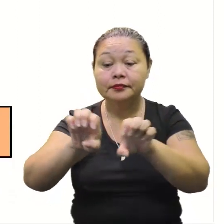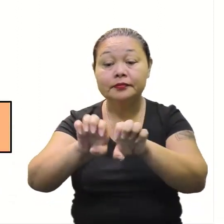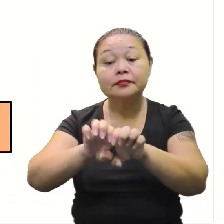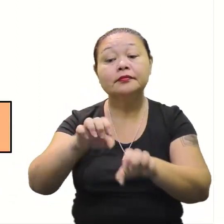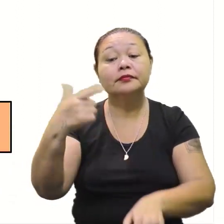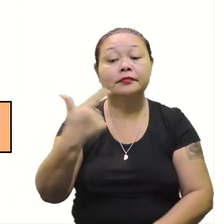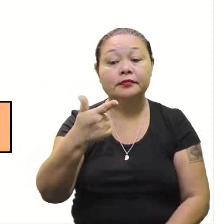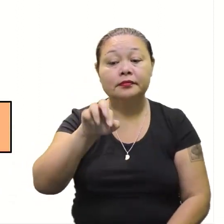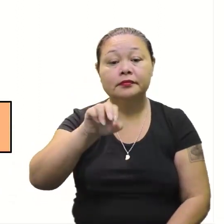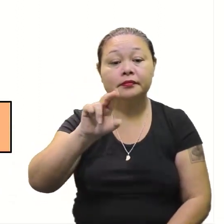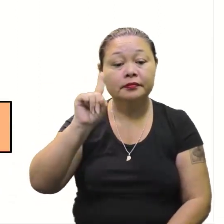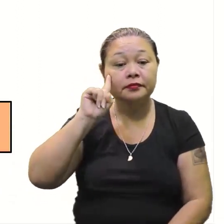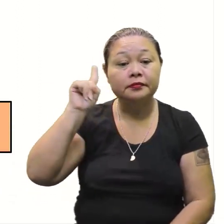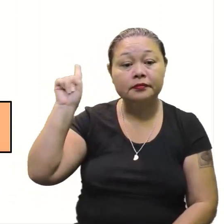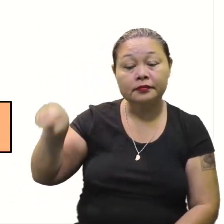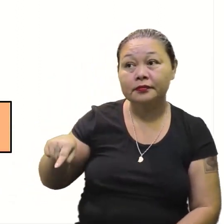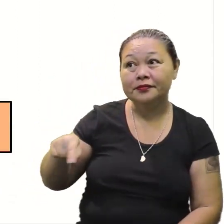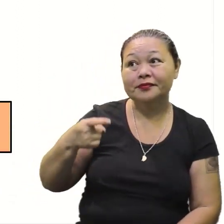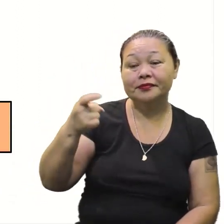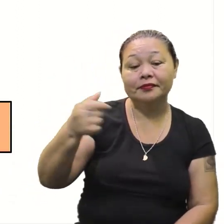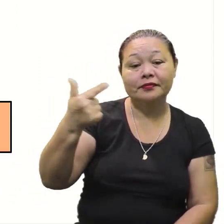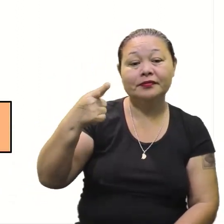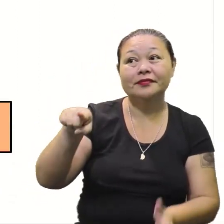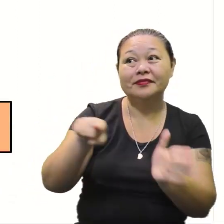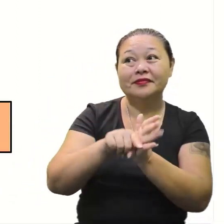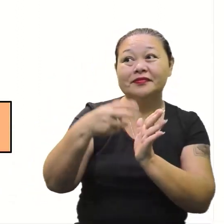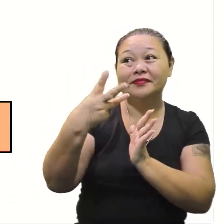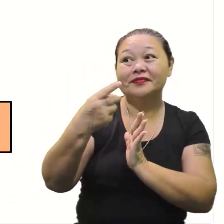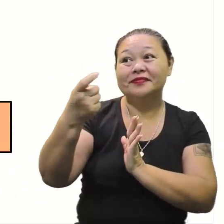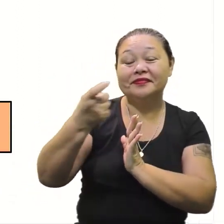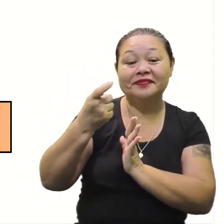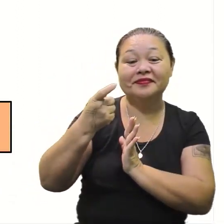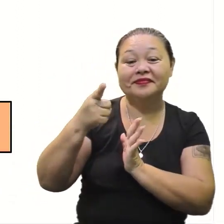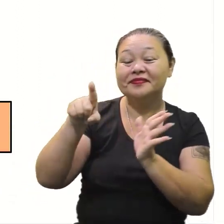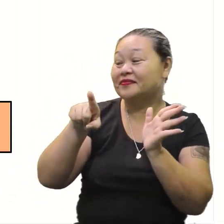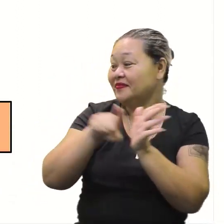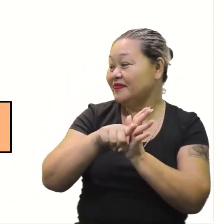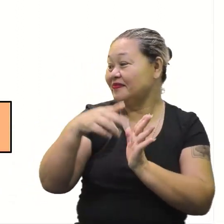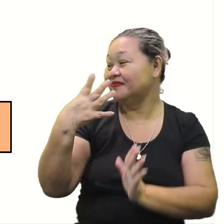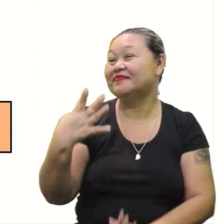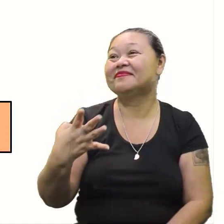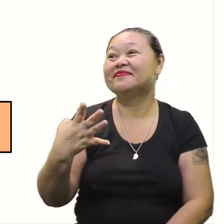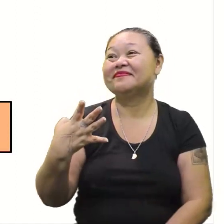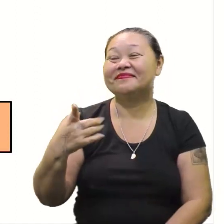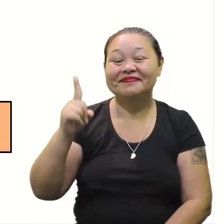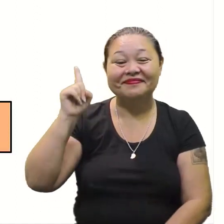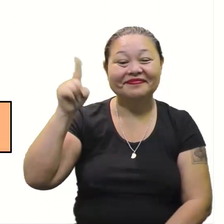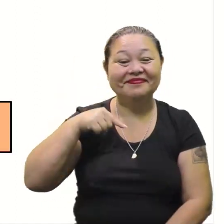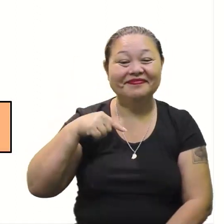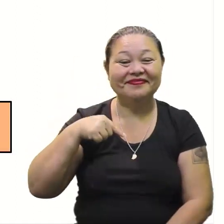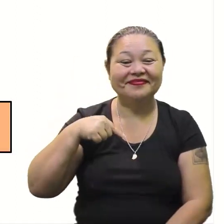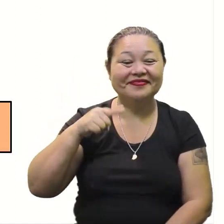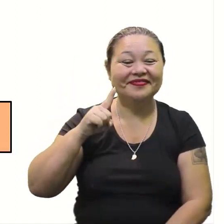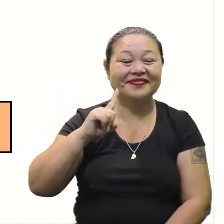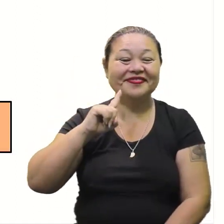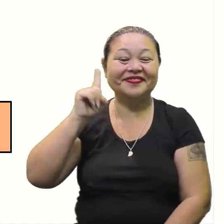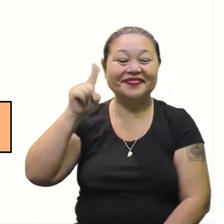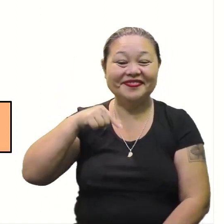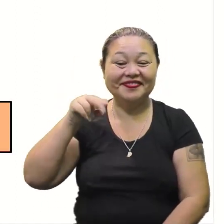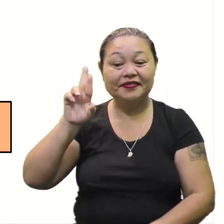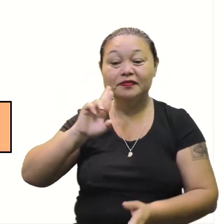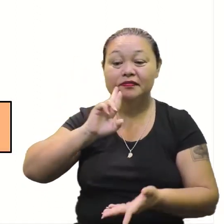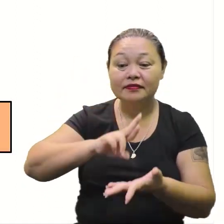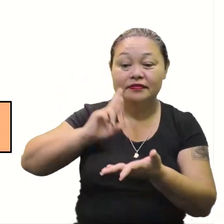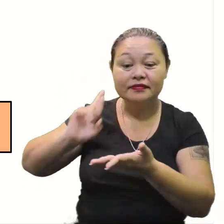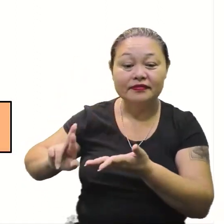menos 3X menos 4 é 4 e menos 1. A gente achou as soluções, não